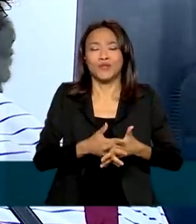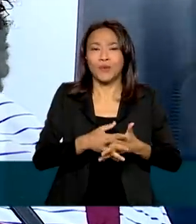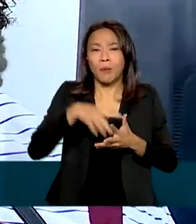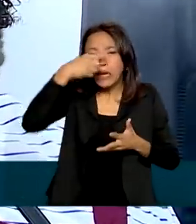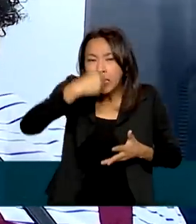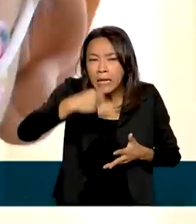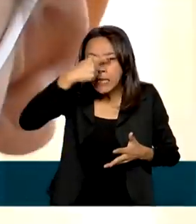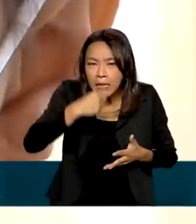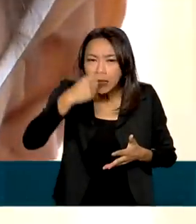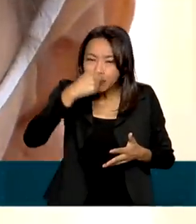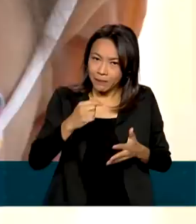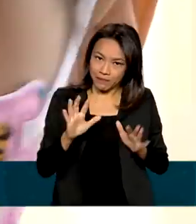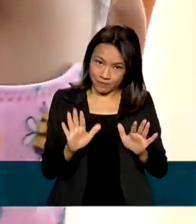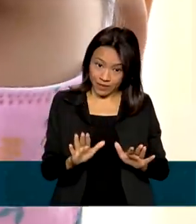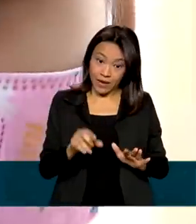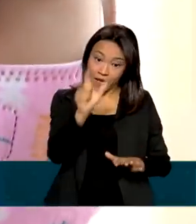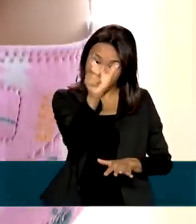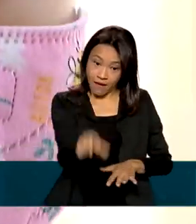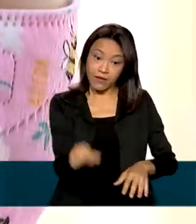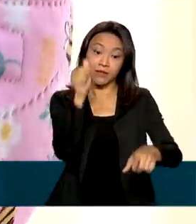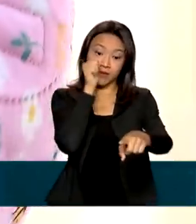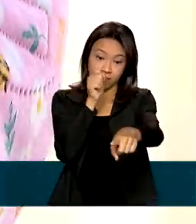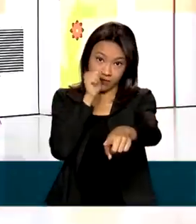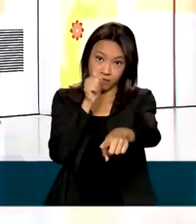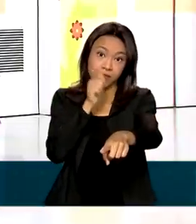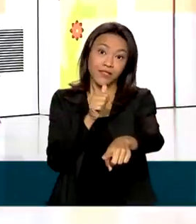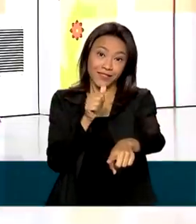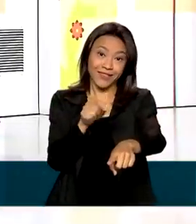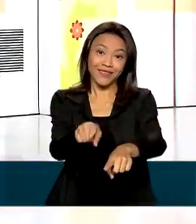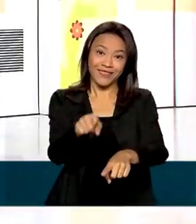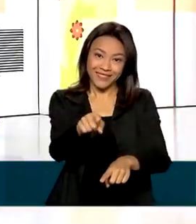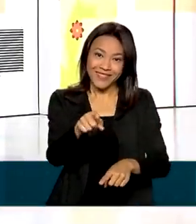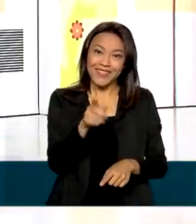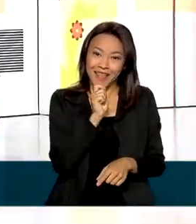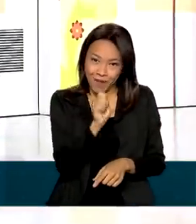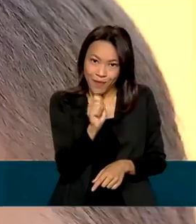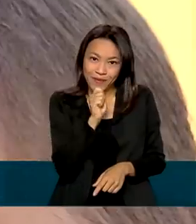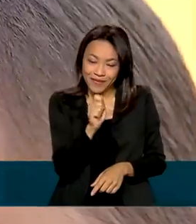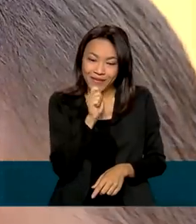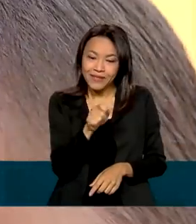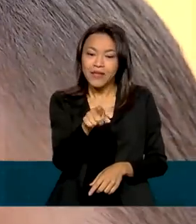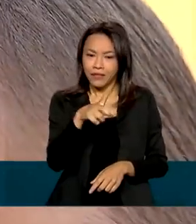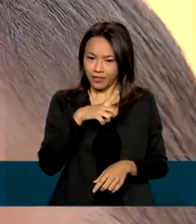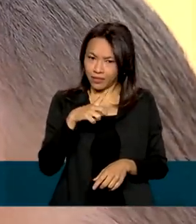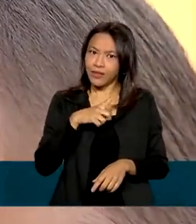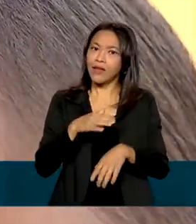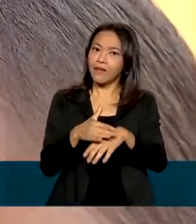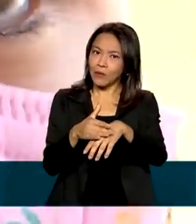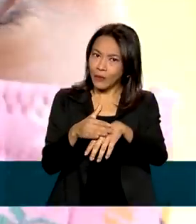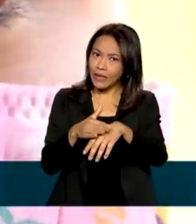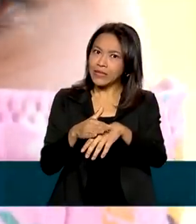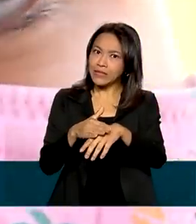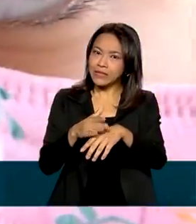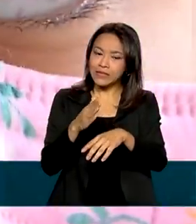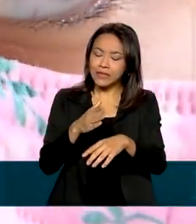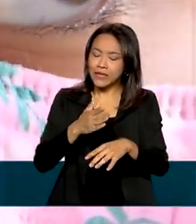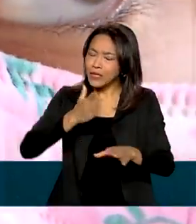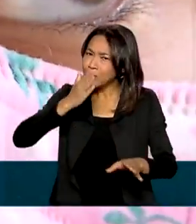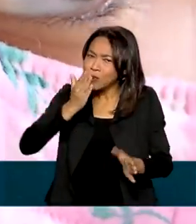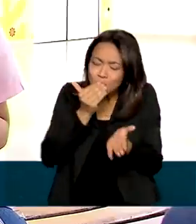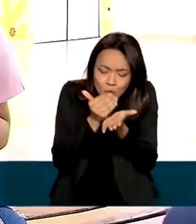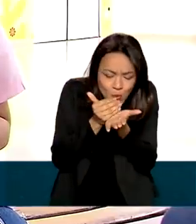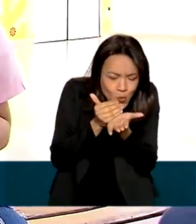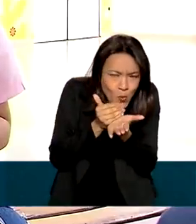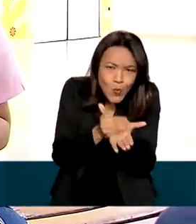e resfriados. A Melissa, que conhecemos lá no início da matéria, teve a doença detectada logo no